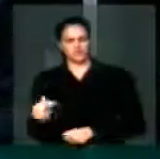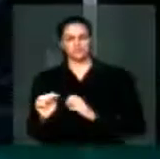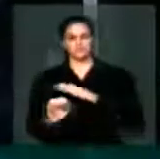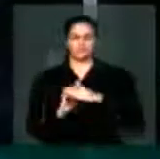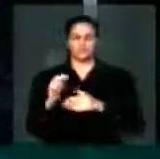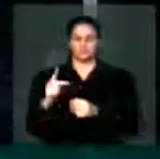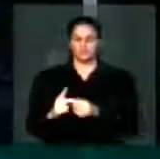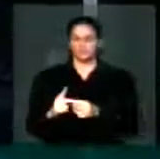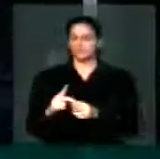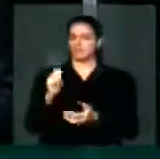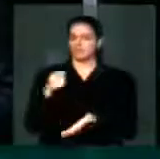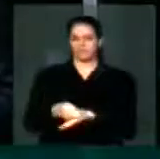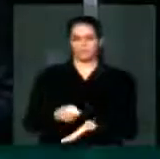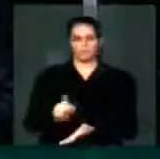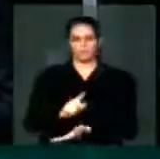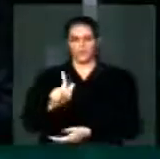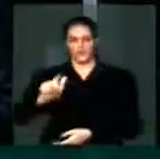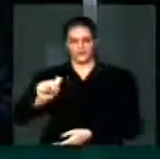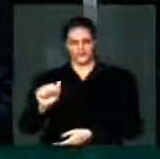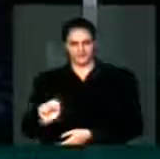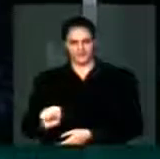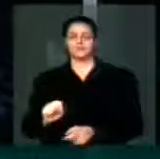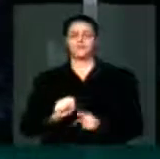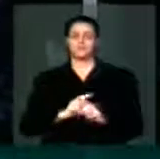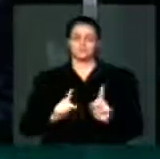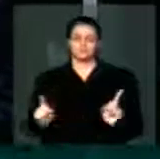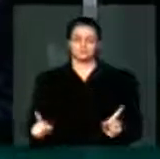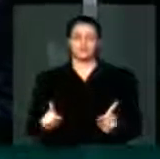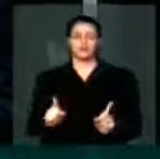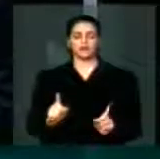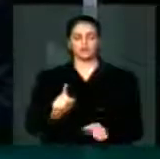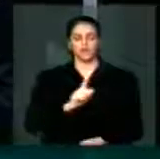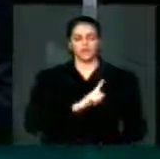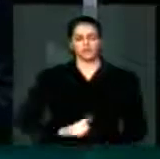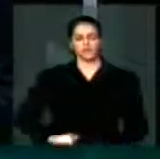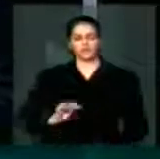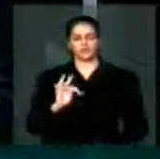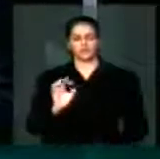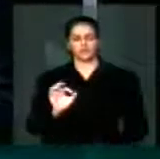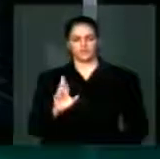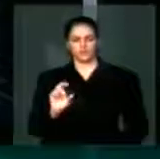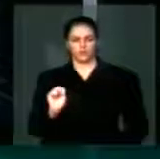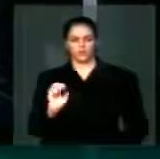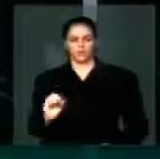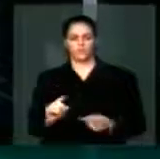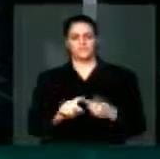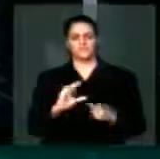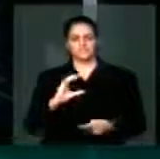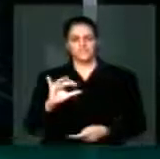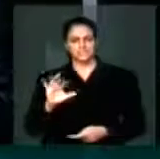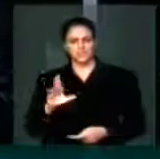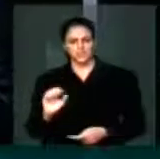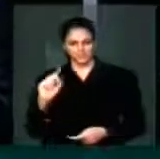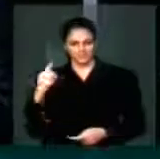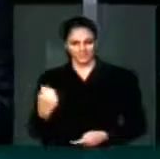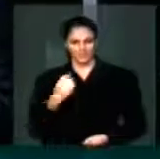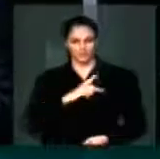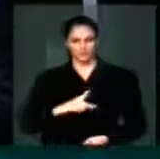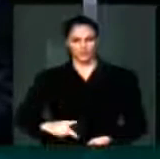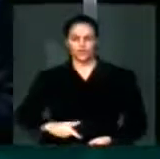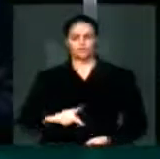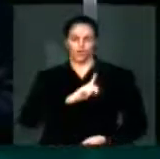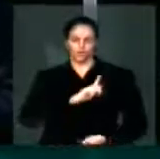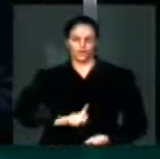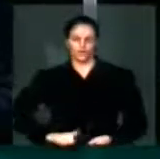ter já dado um calote e não fornecer gás, através da articulação do ex-governador Tasso, ex-governador Ciro, buscou na